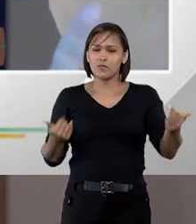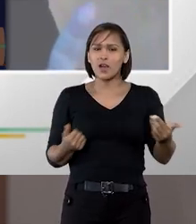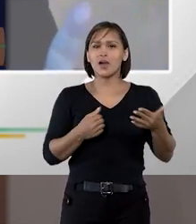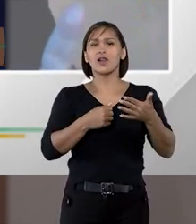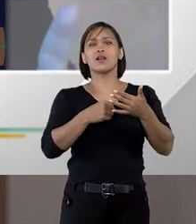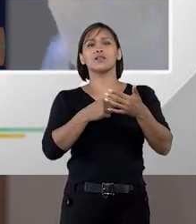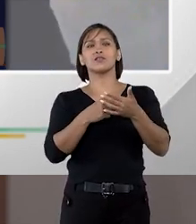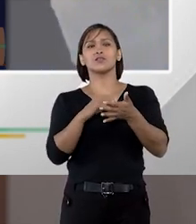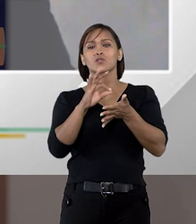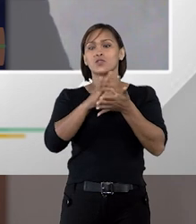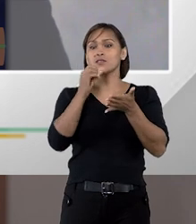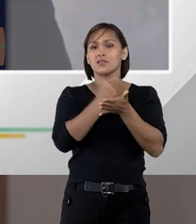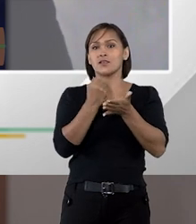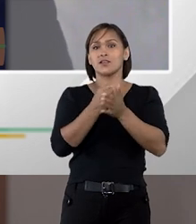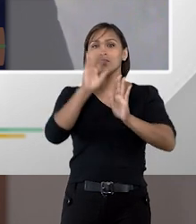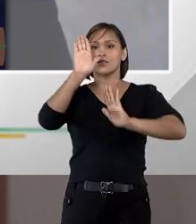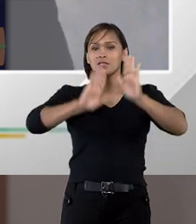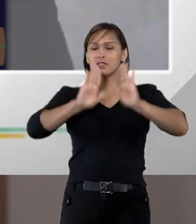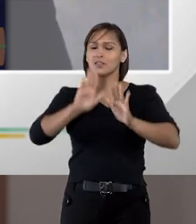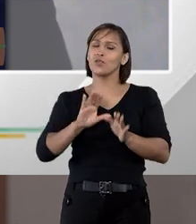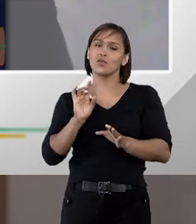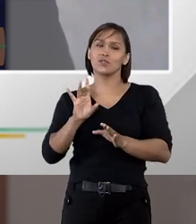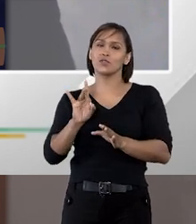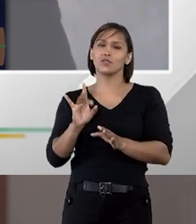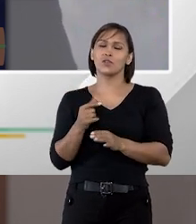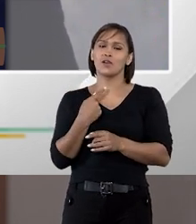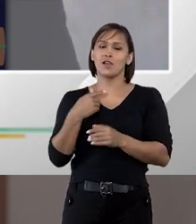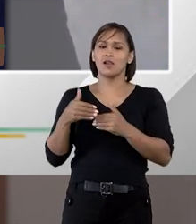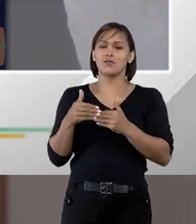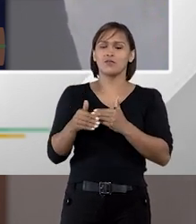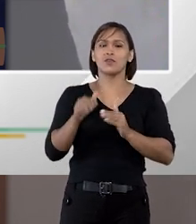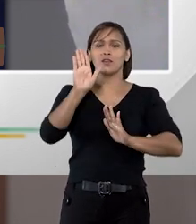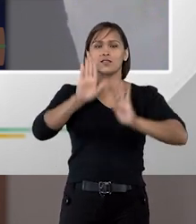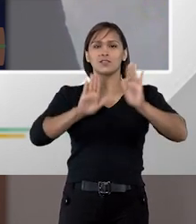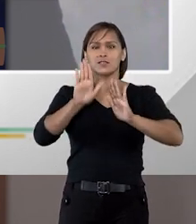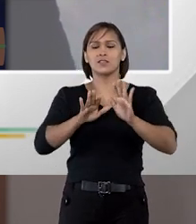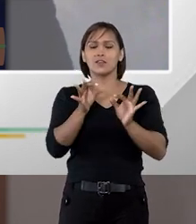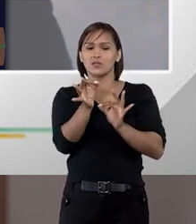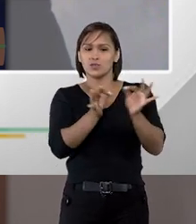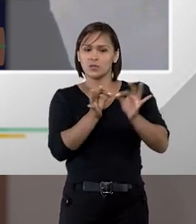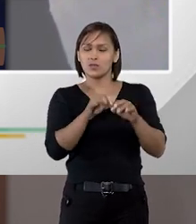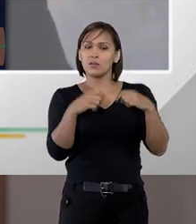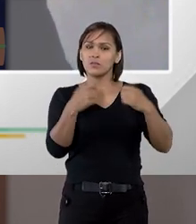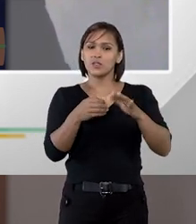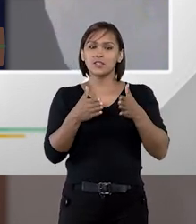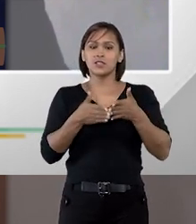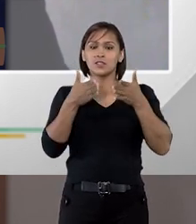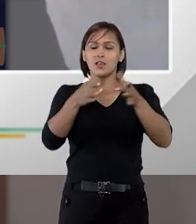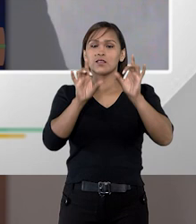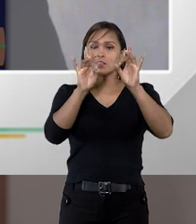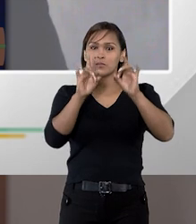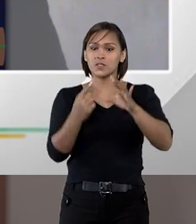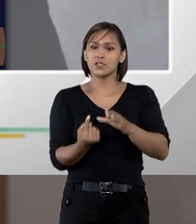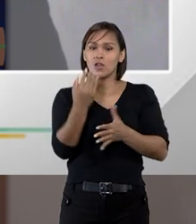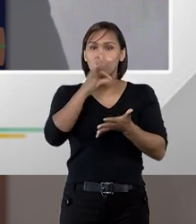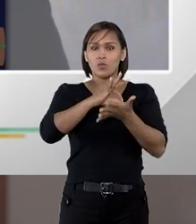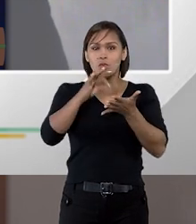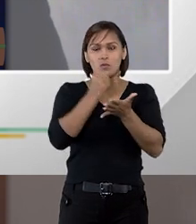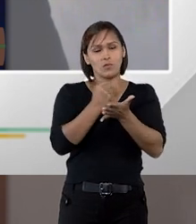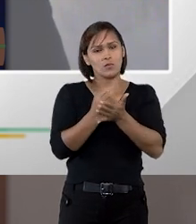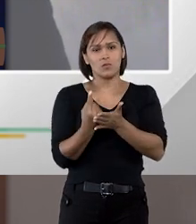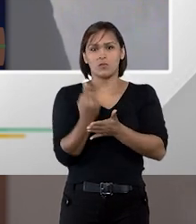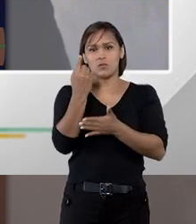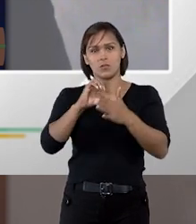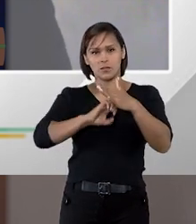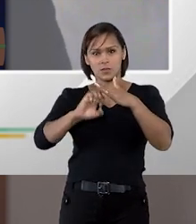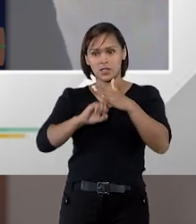licitantes, quando no final das contas a licitação é procedimento instrumental que tem por objetivo especial celebrar o contrato